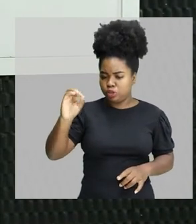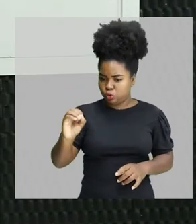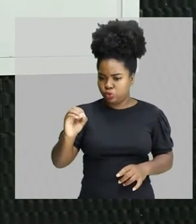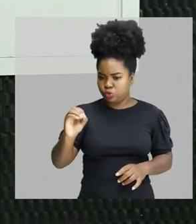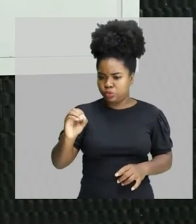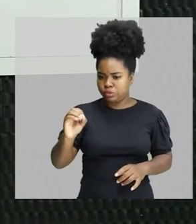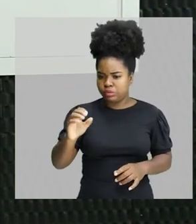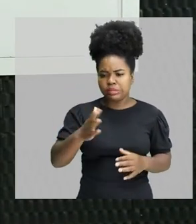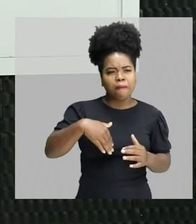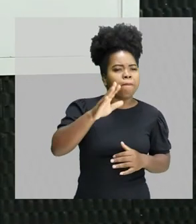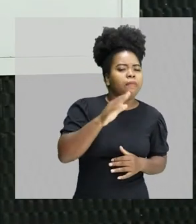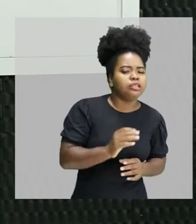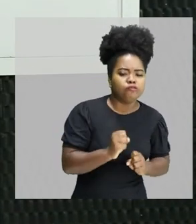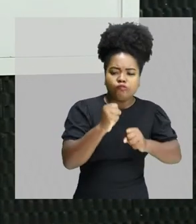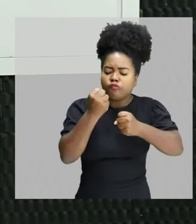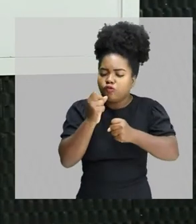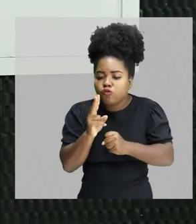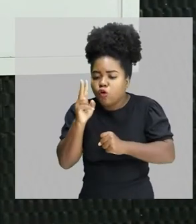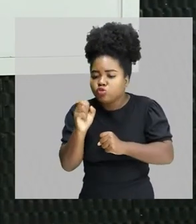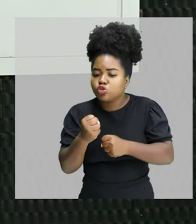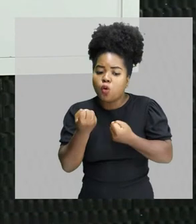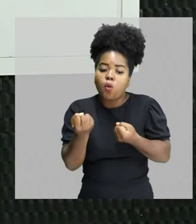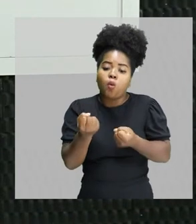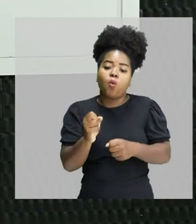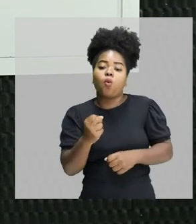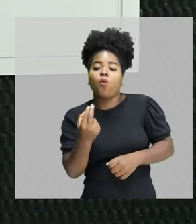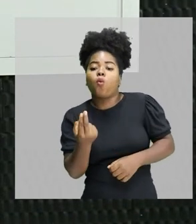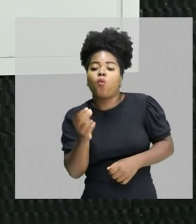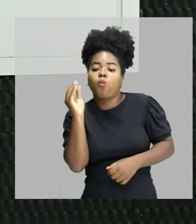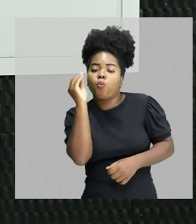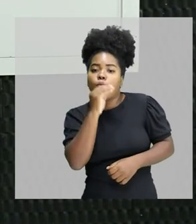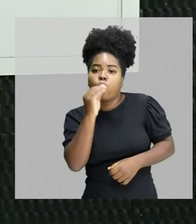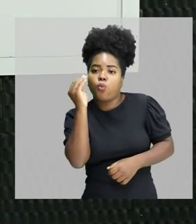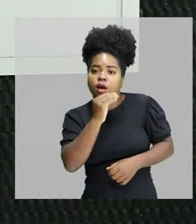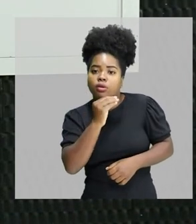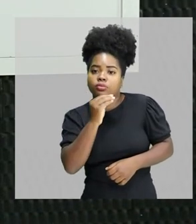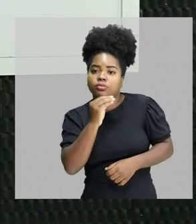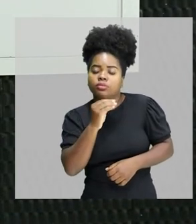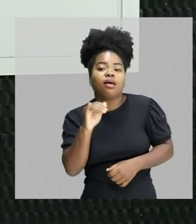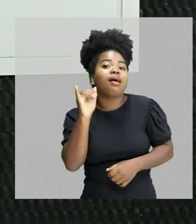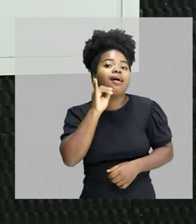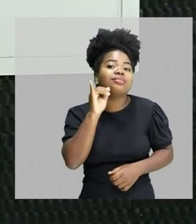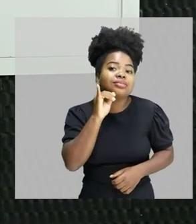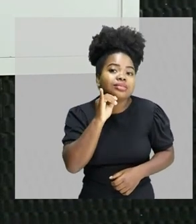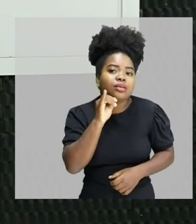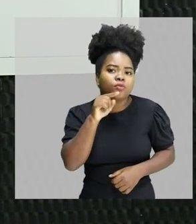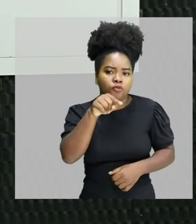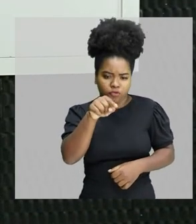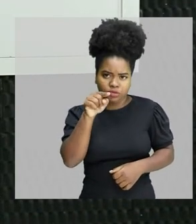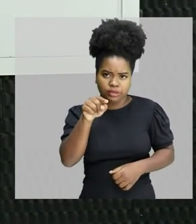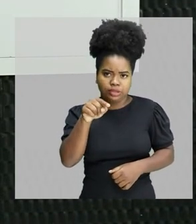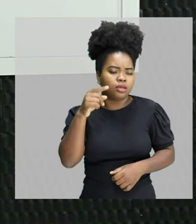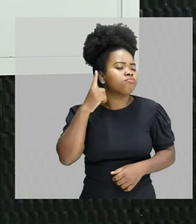som é mais forte ou ele é mais fraco. Certo? Por exemplo, é quando você mexe lá no volume. Lá no